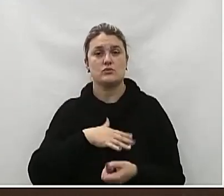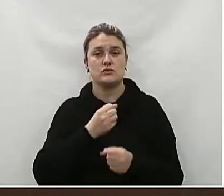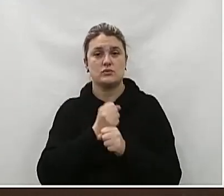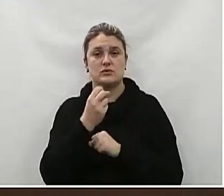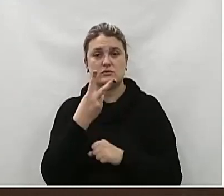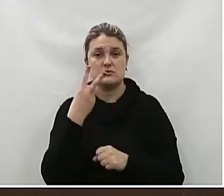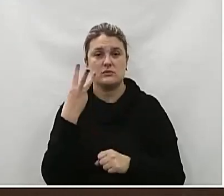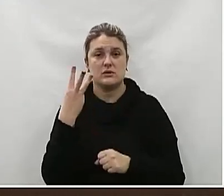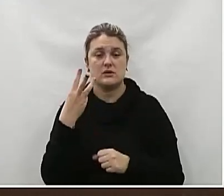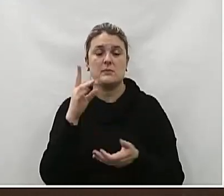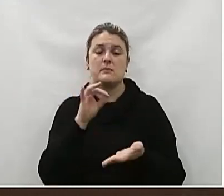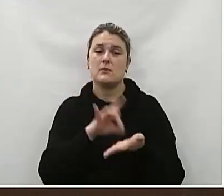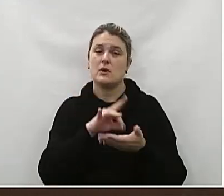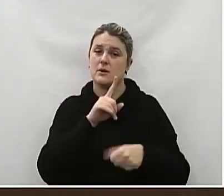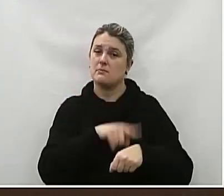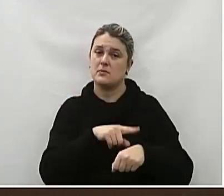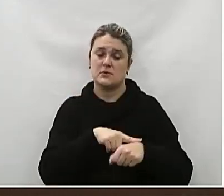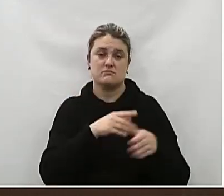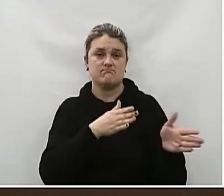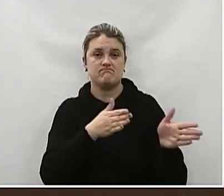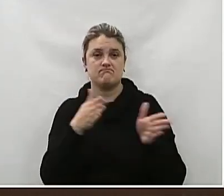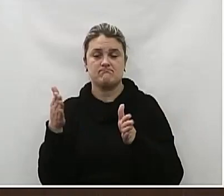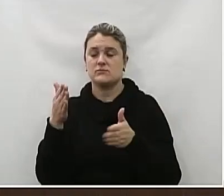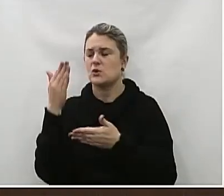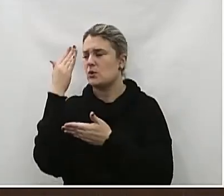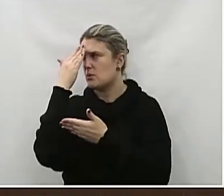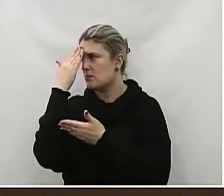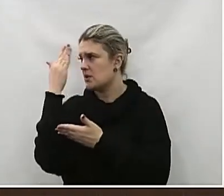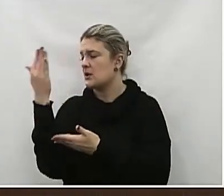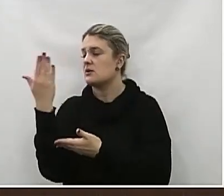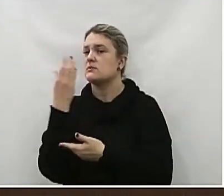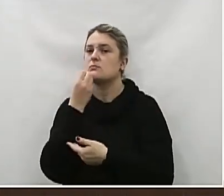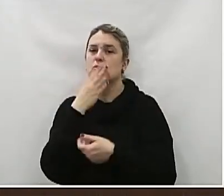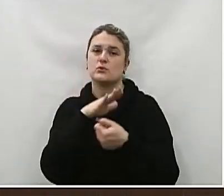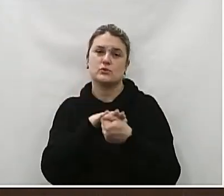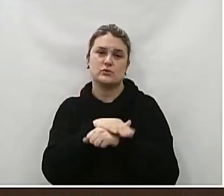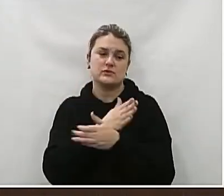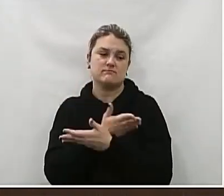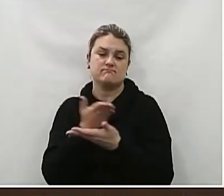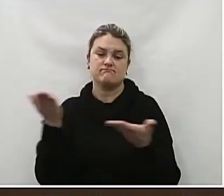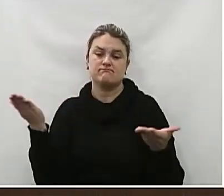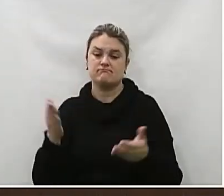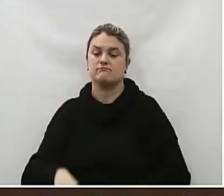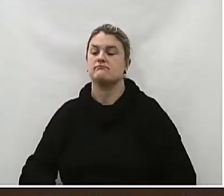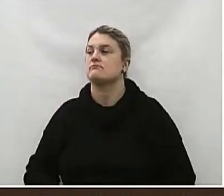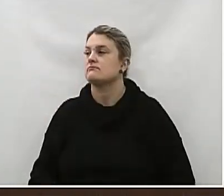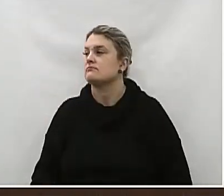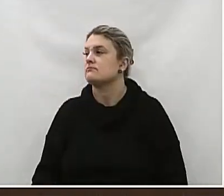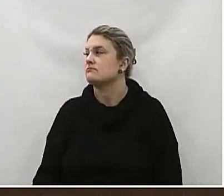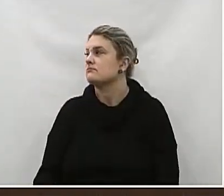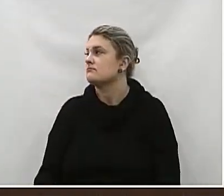2023 Em horário regimental Senhores vereadores Muito obrigado E uma boa noite a todos